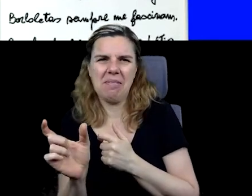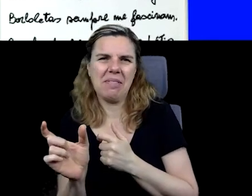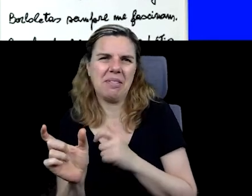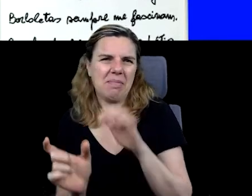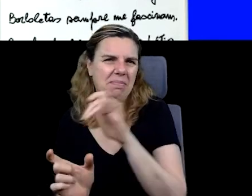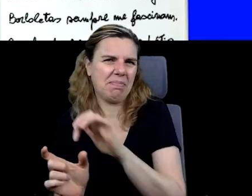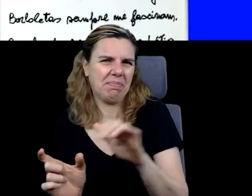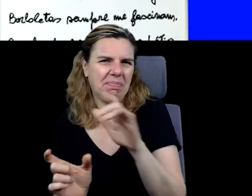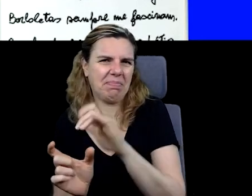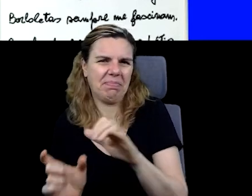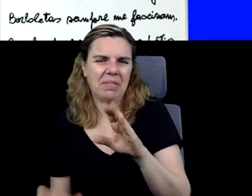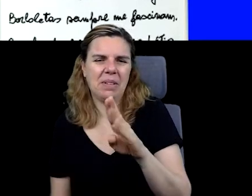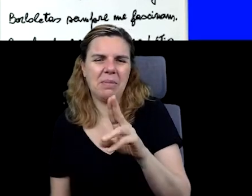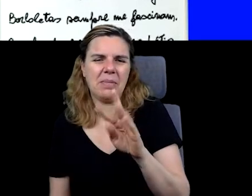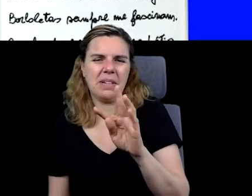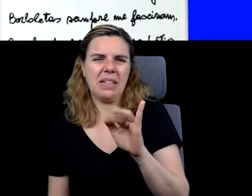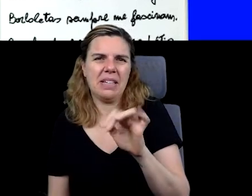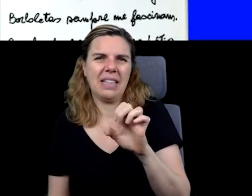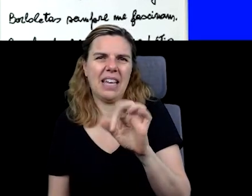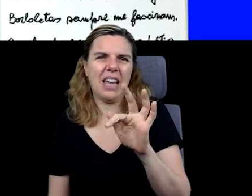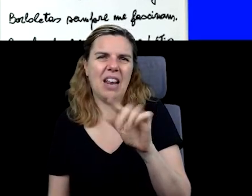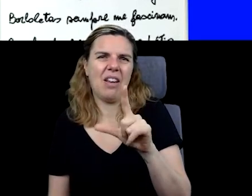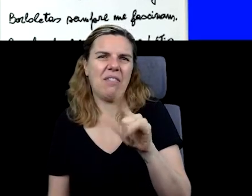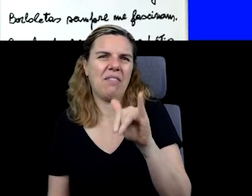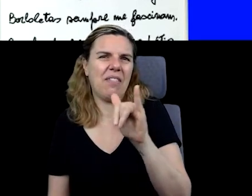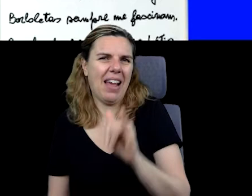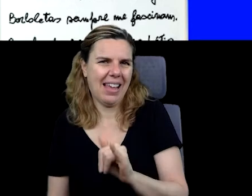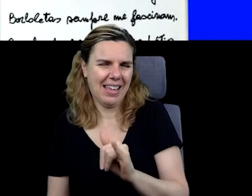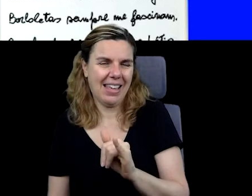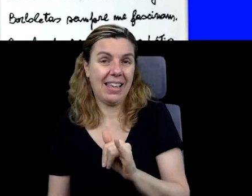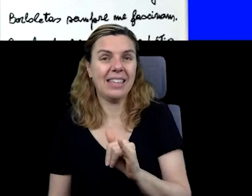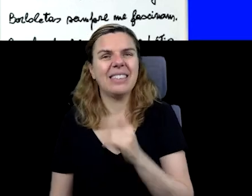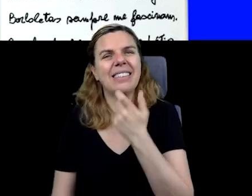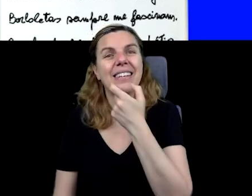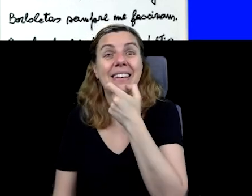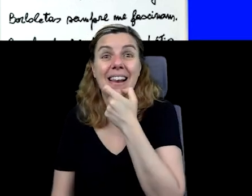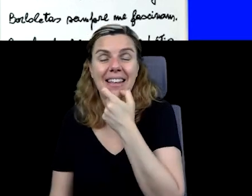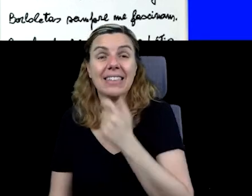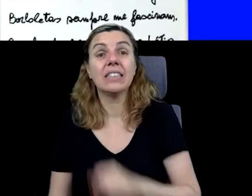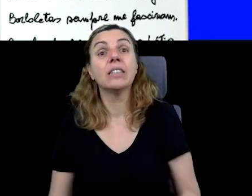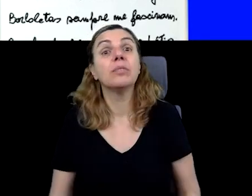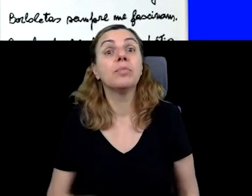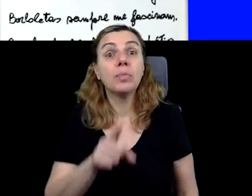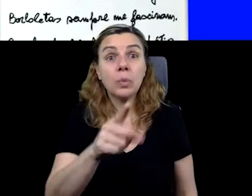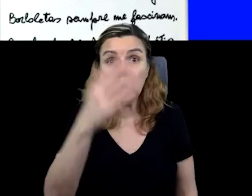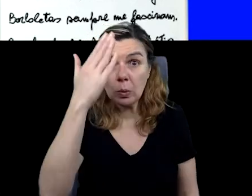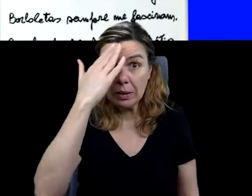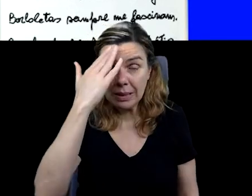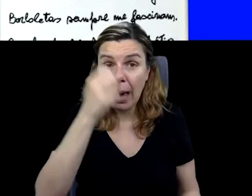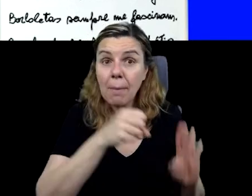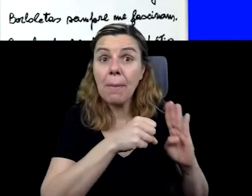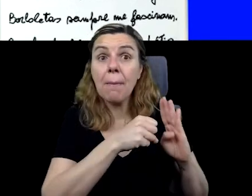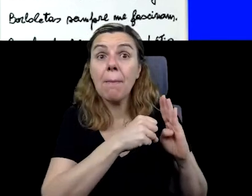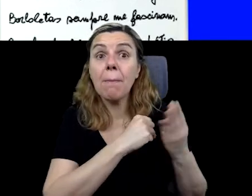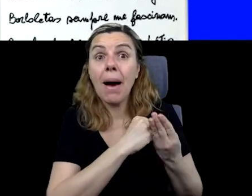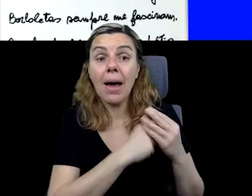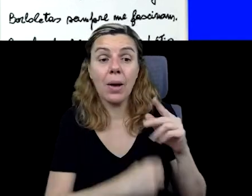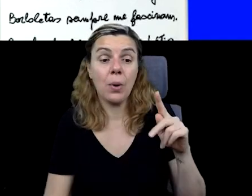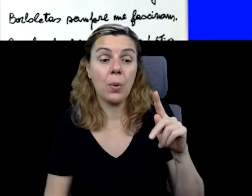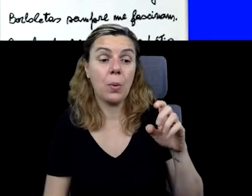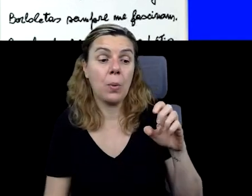É assim que se escreve em inglês? Com certeza, butterfly. E vocês sabiam que lá no bairro Peixoto,